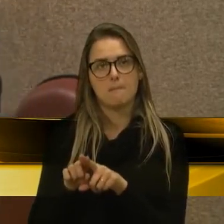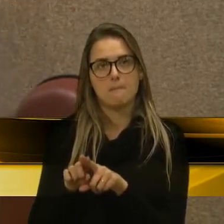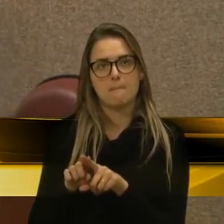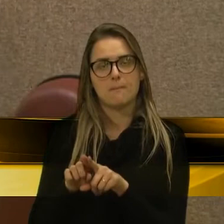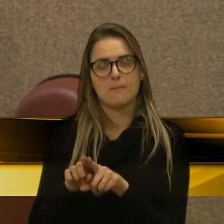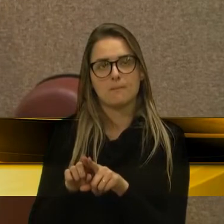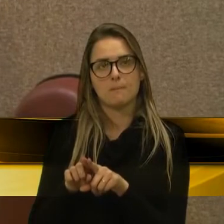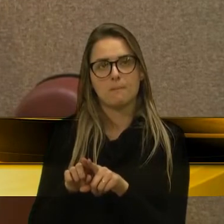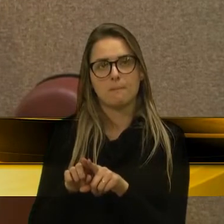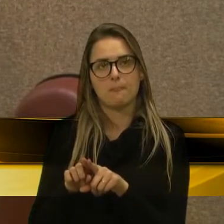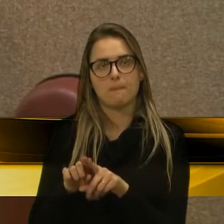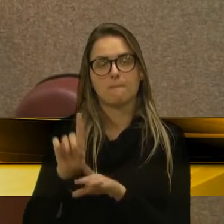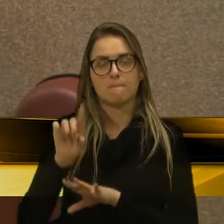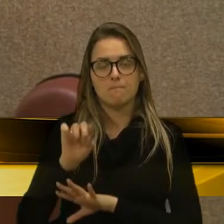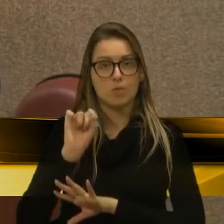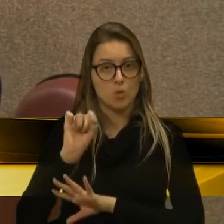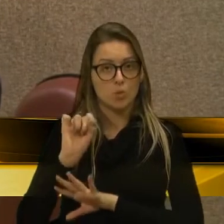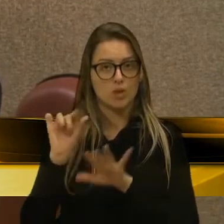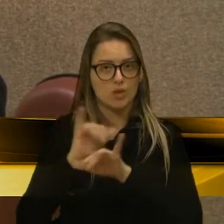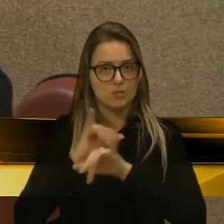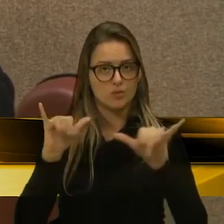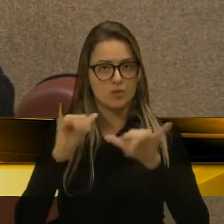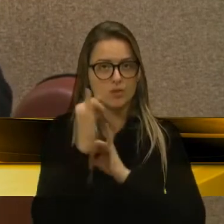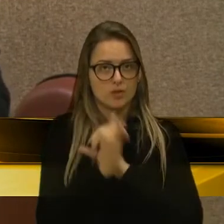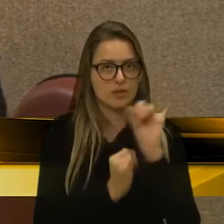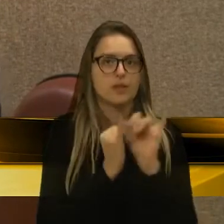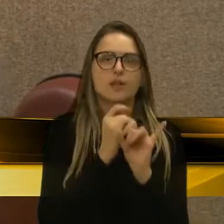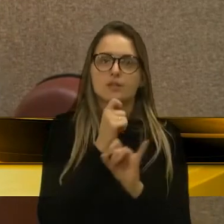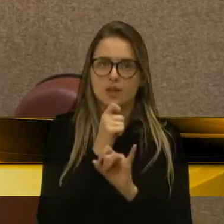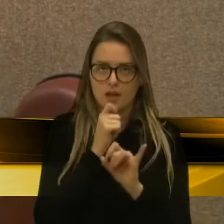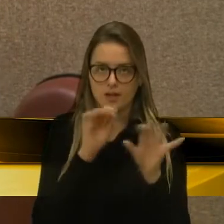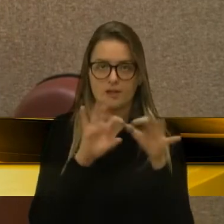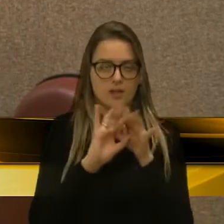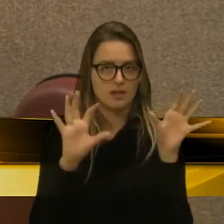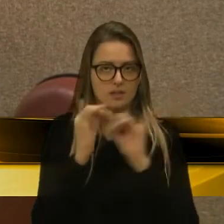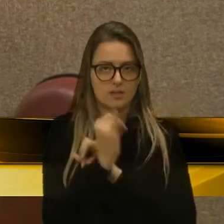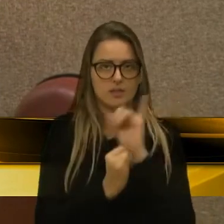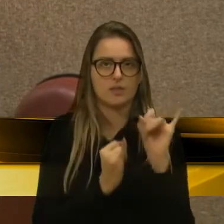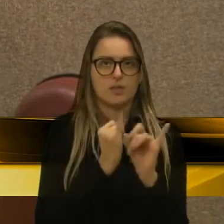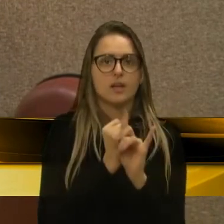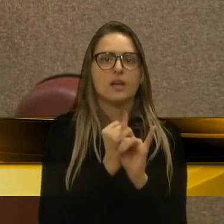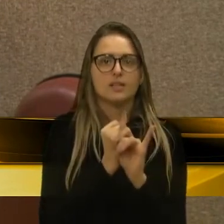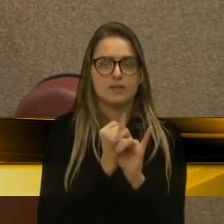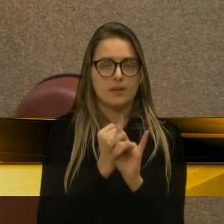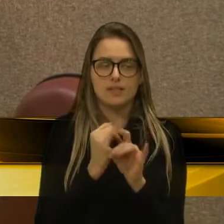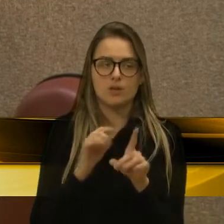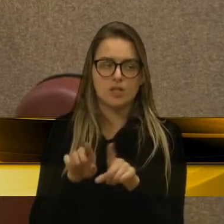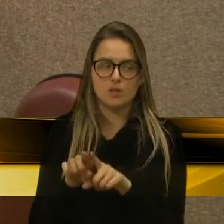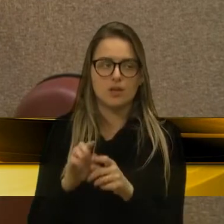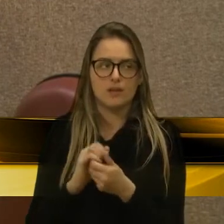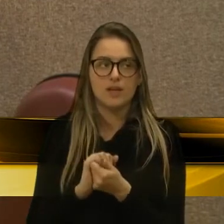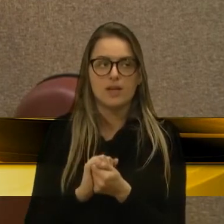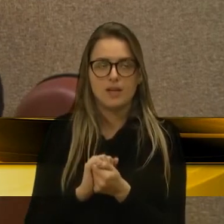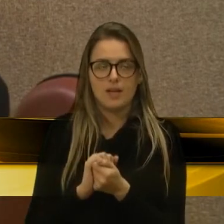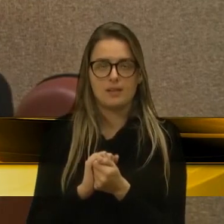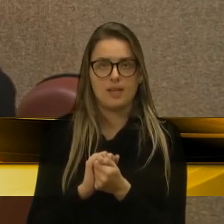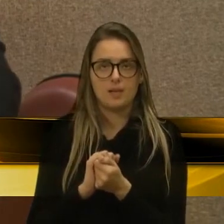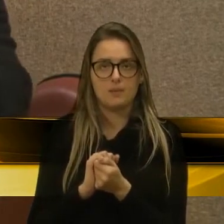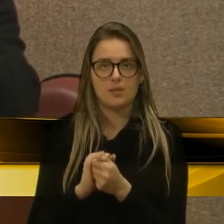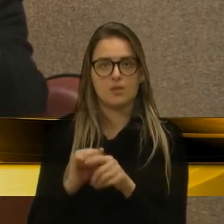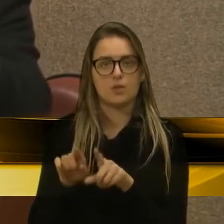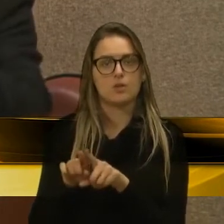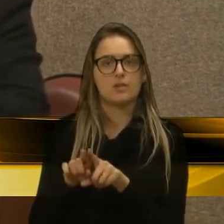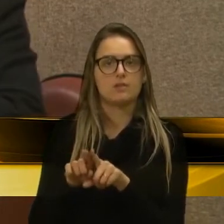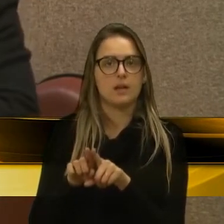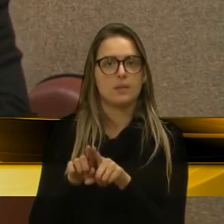tá? Aquele é um áudio que foi, que estava na internet, está na internet, para quem quiser assistir, tá? Não sei quem é que colocou,